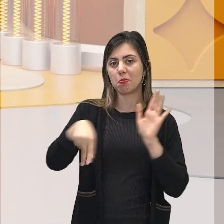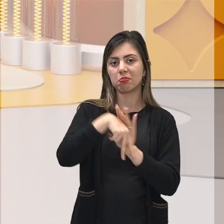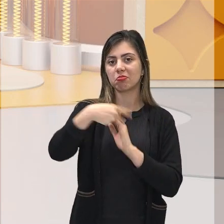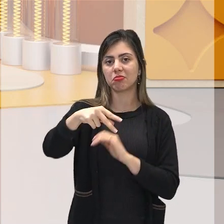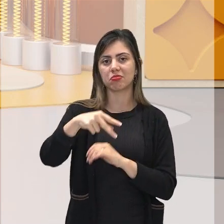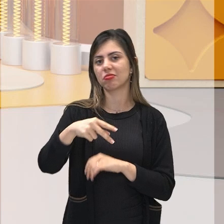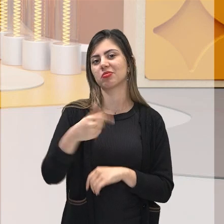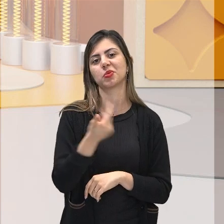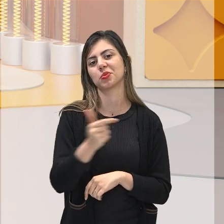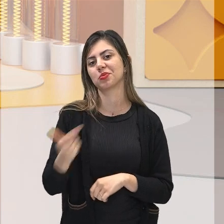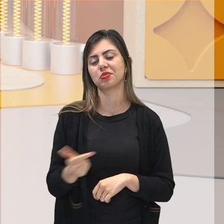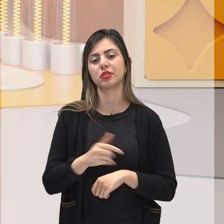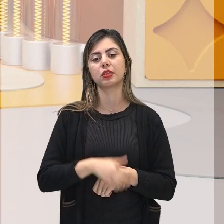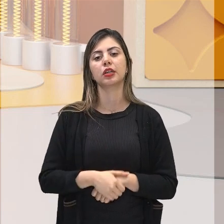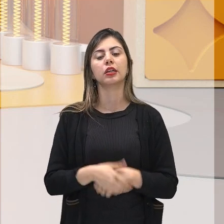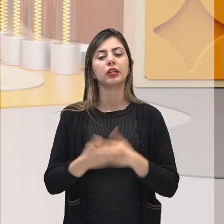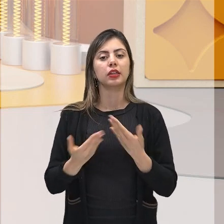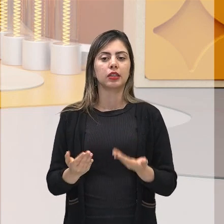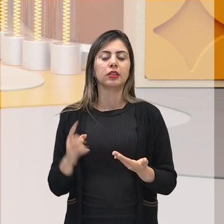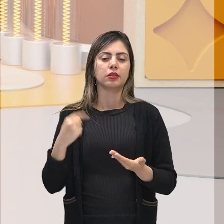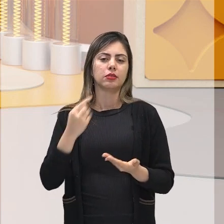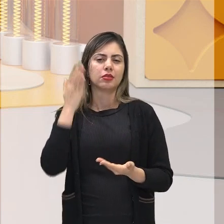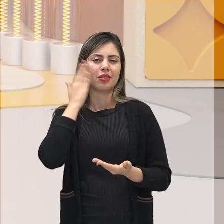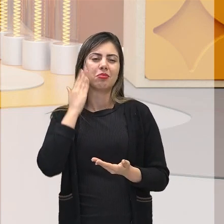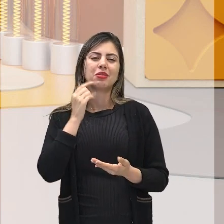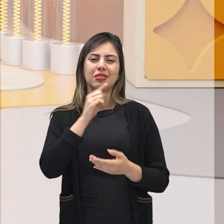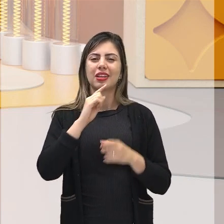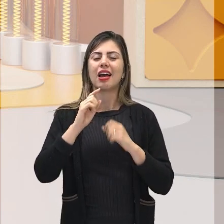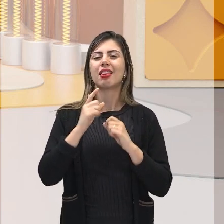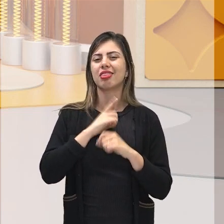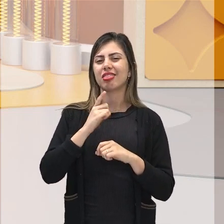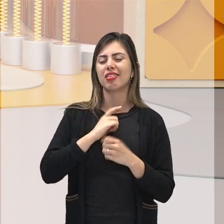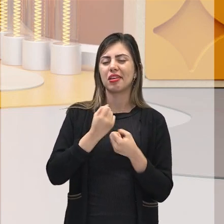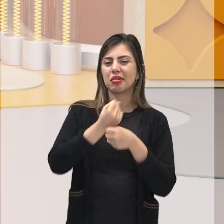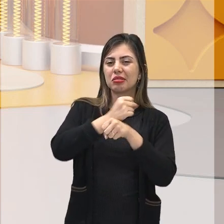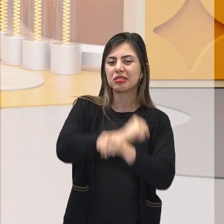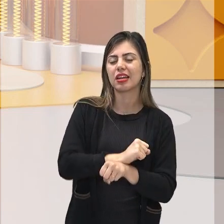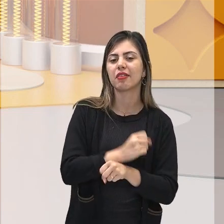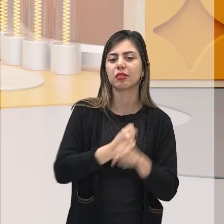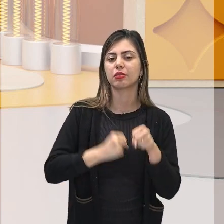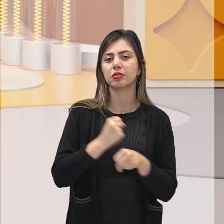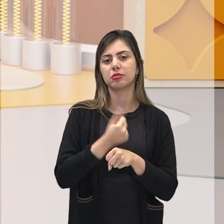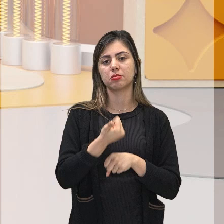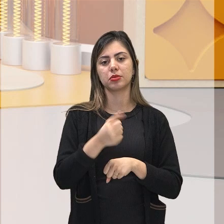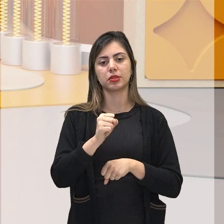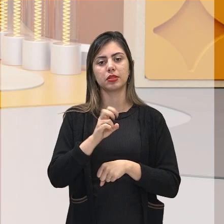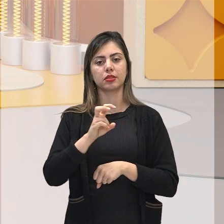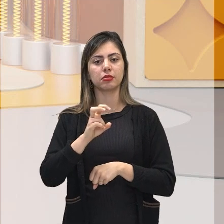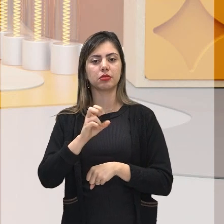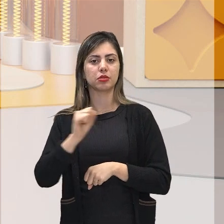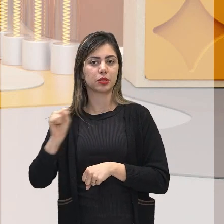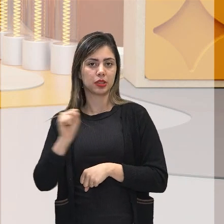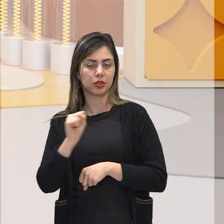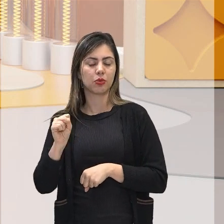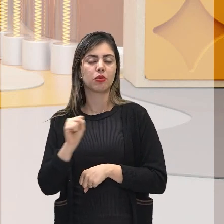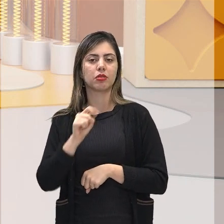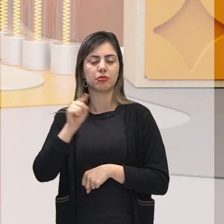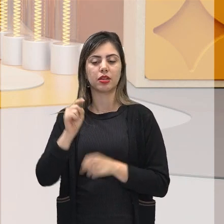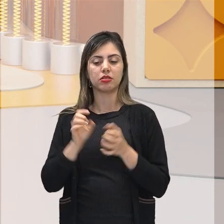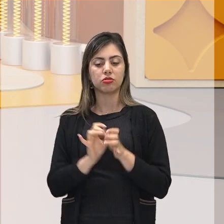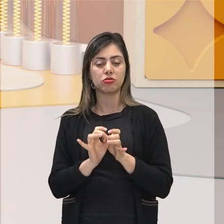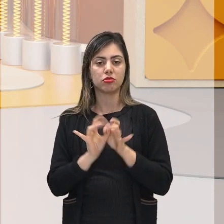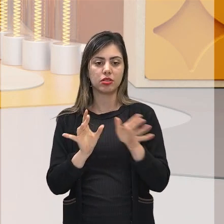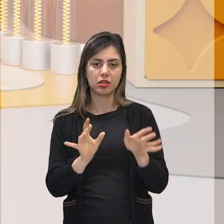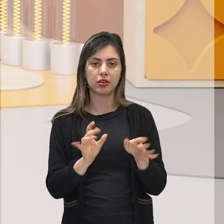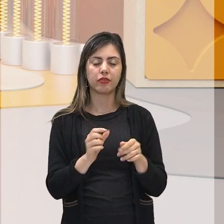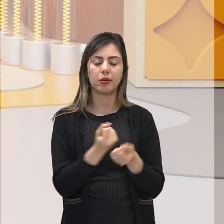isso. Então, claro que, mesmo que os escravizados agora, com a 1888, com a Lei Ára, passavam a ser libertos, mas eles não